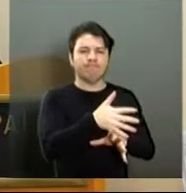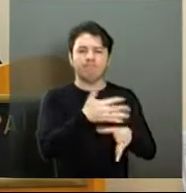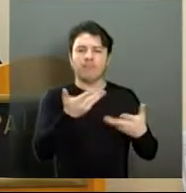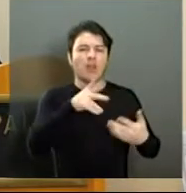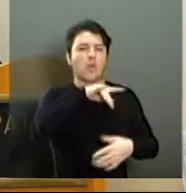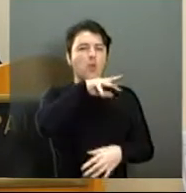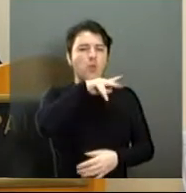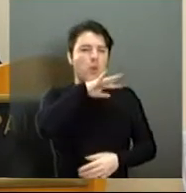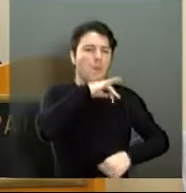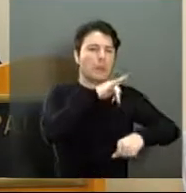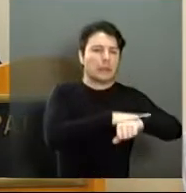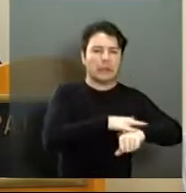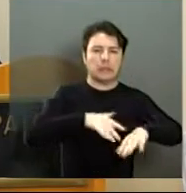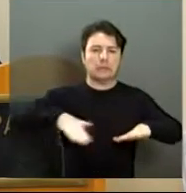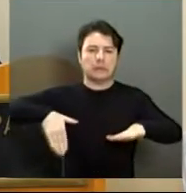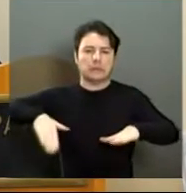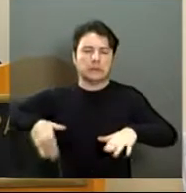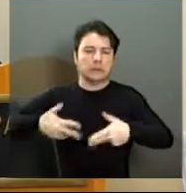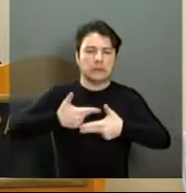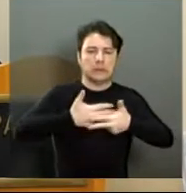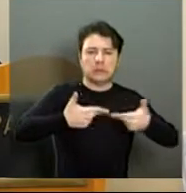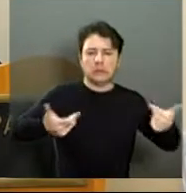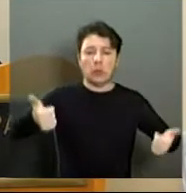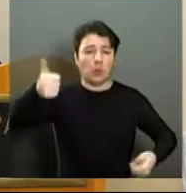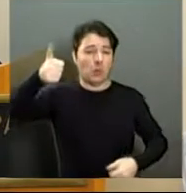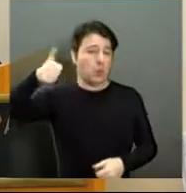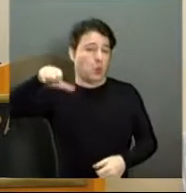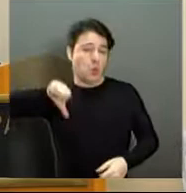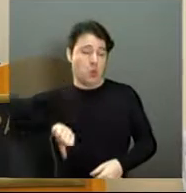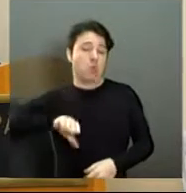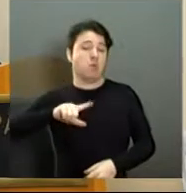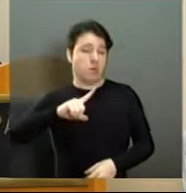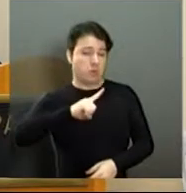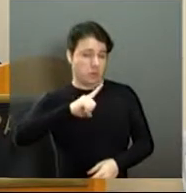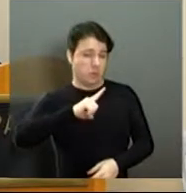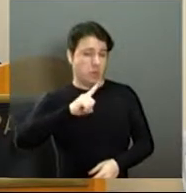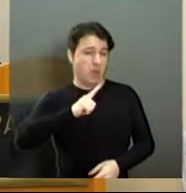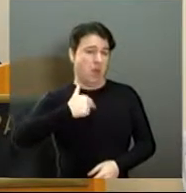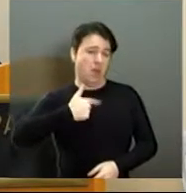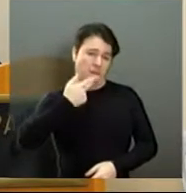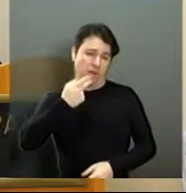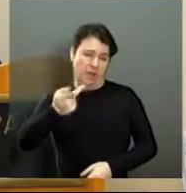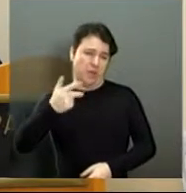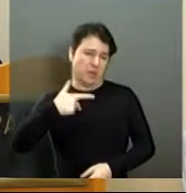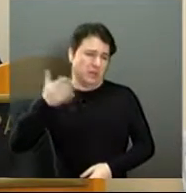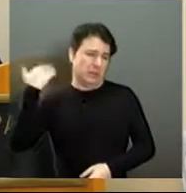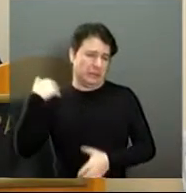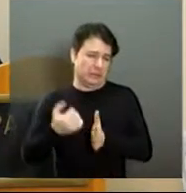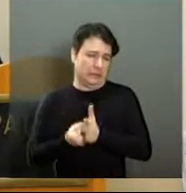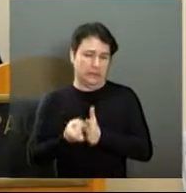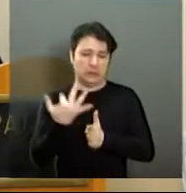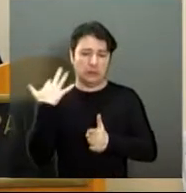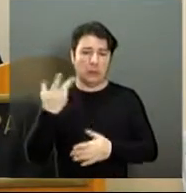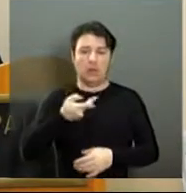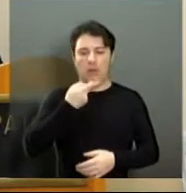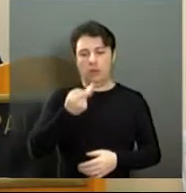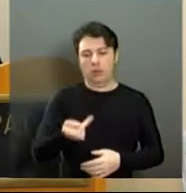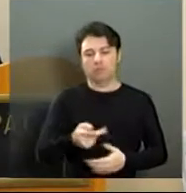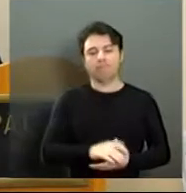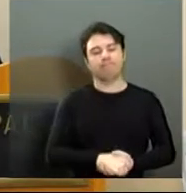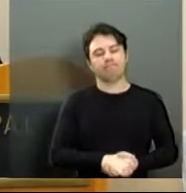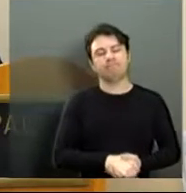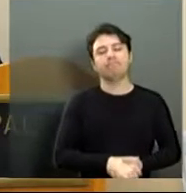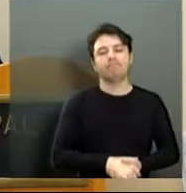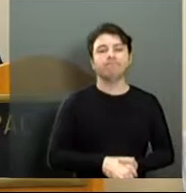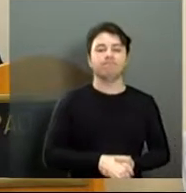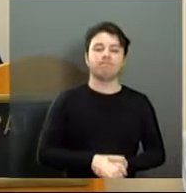piscinas, materiais sem condições de uso e outros tantos problemas que já relatei pelo menos uma dezena de vezes aqui nessa